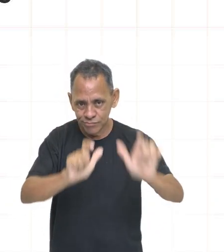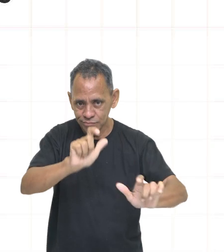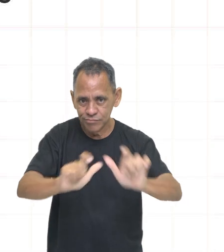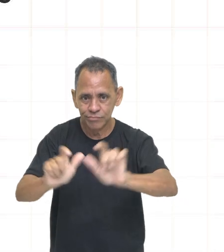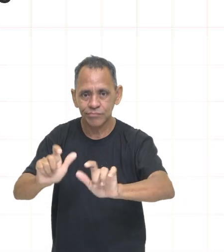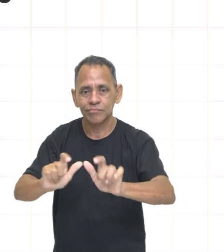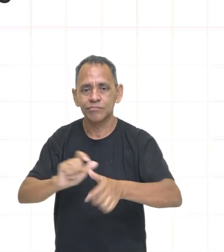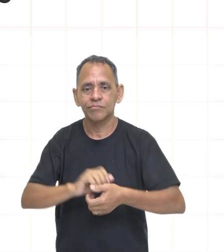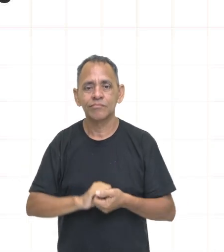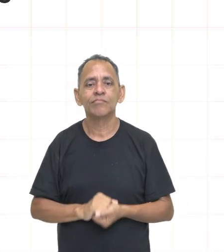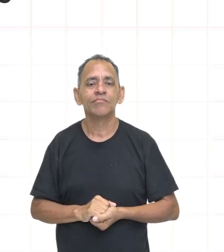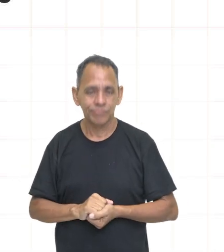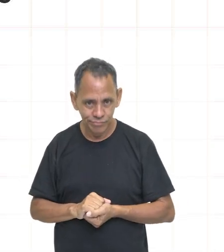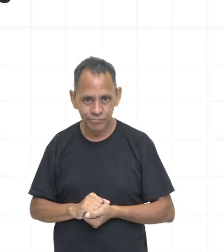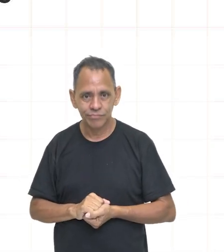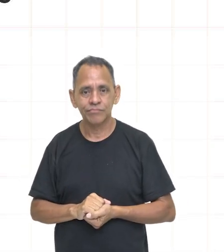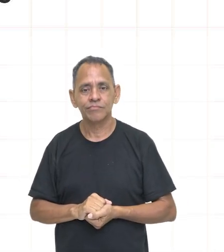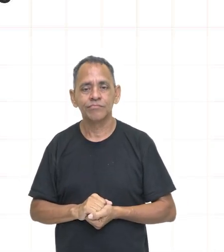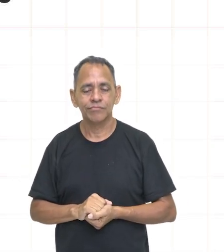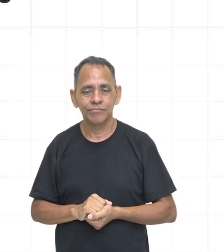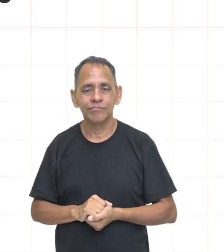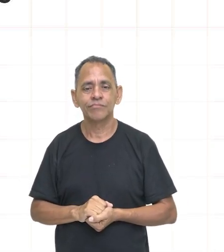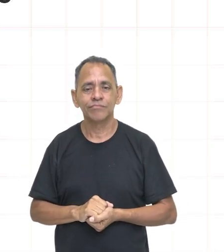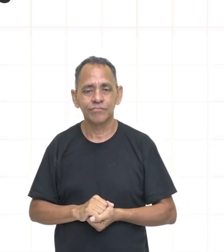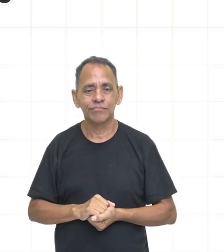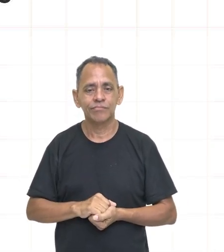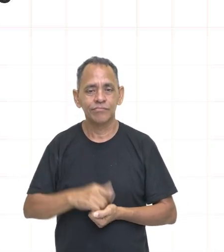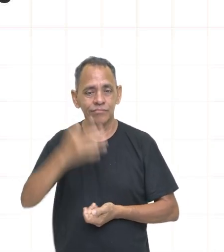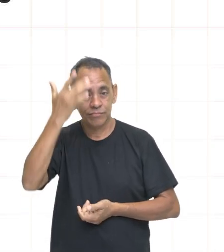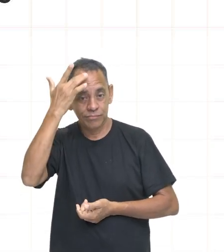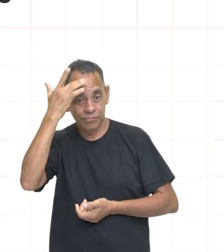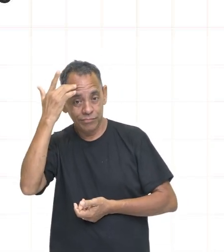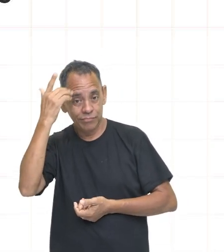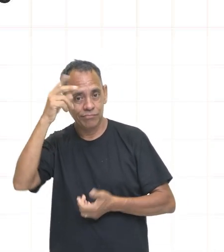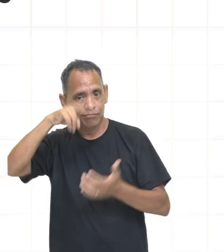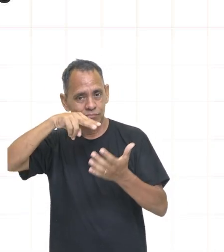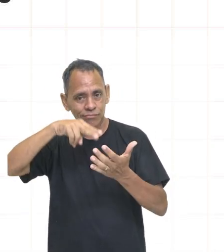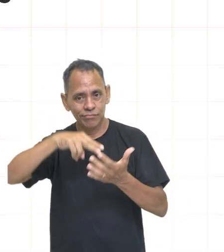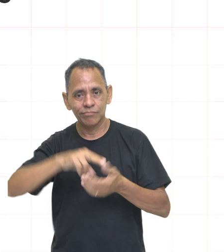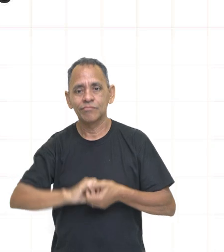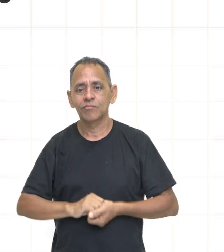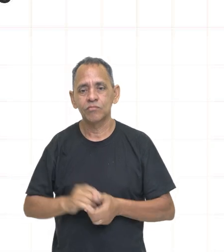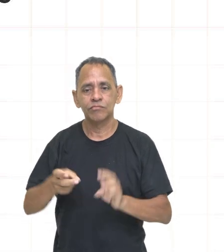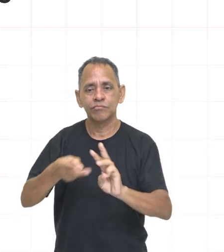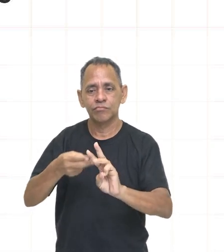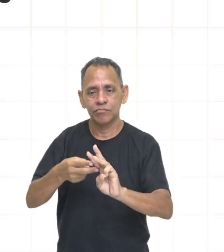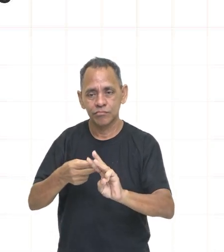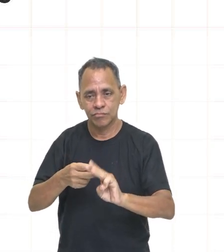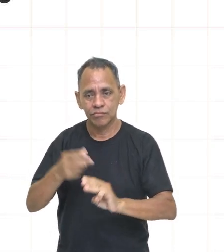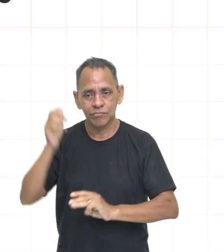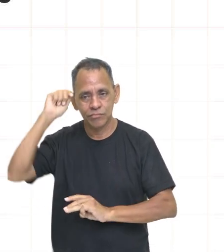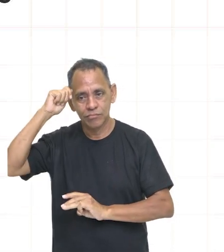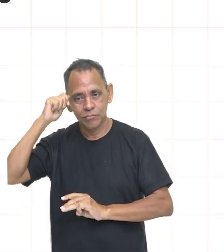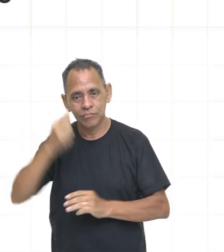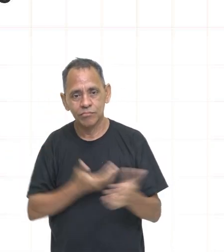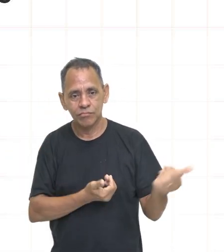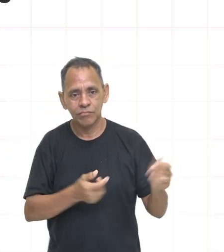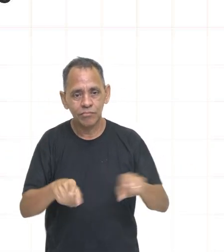Cidadanias, Analfabetos, Indígenas, Negros e Jovens. Detalhamento, a Constituição de